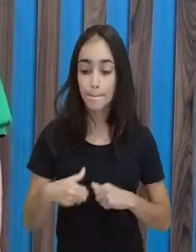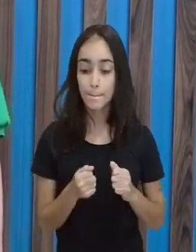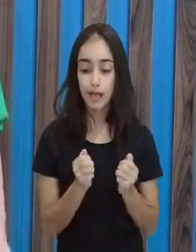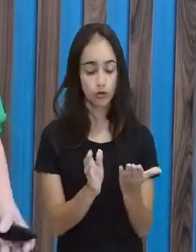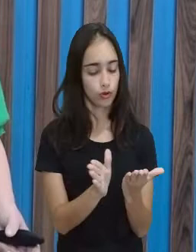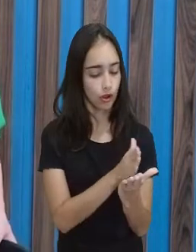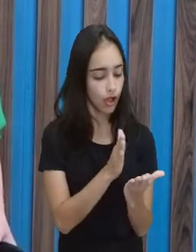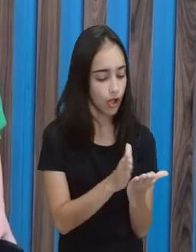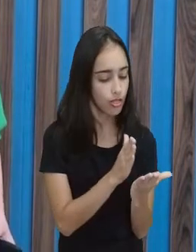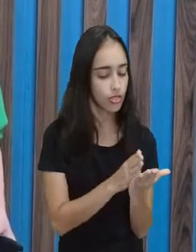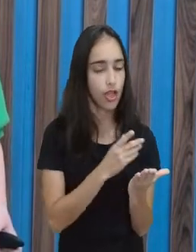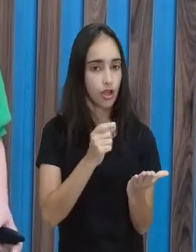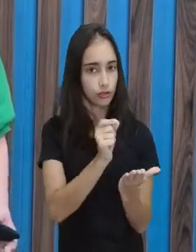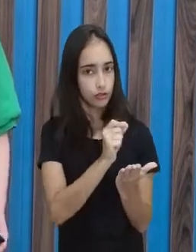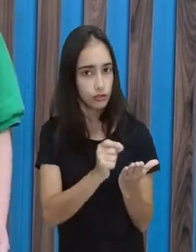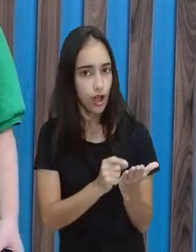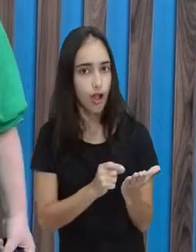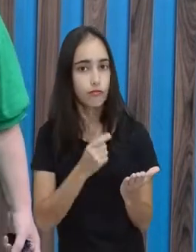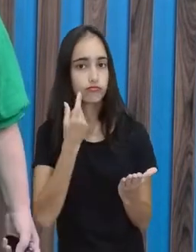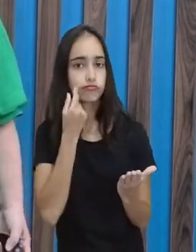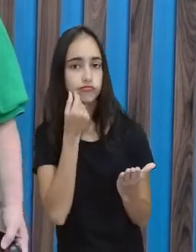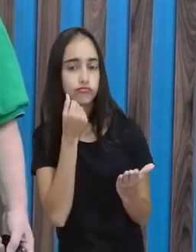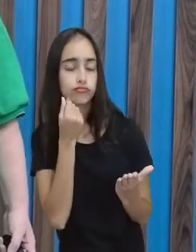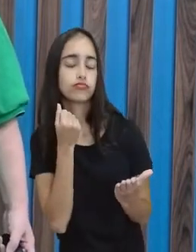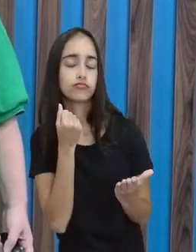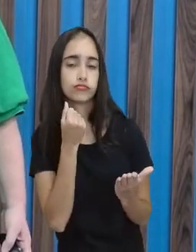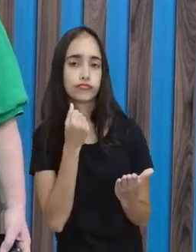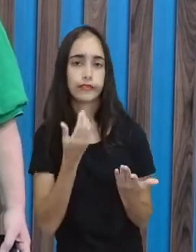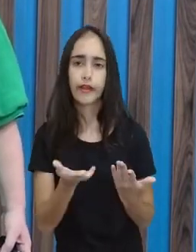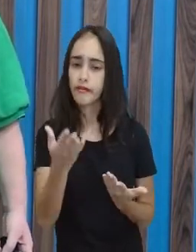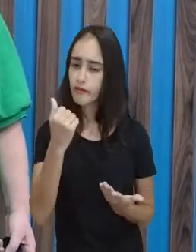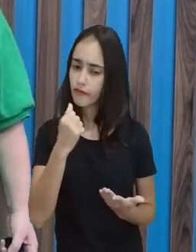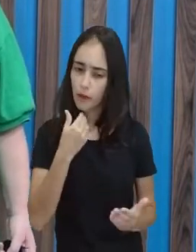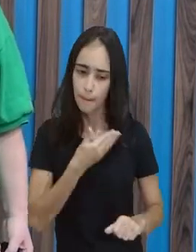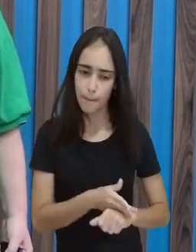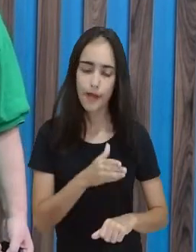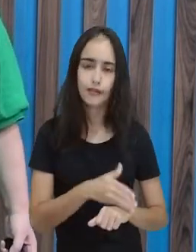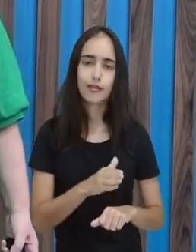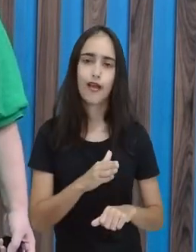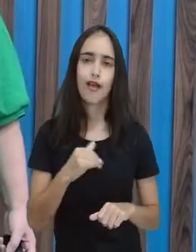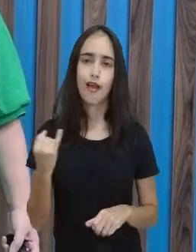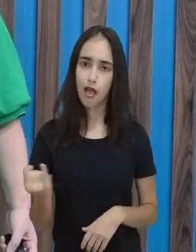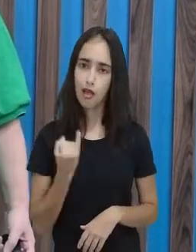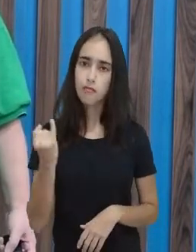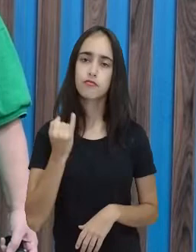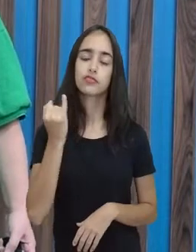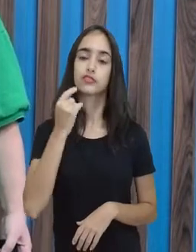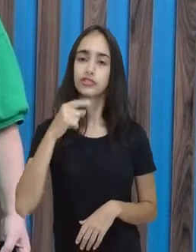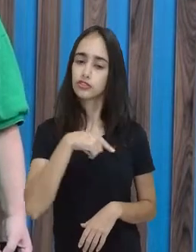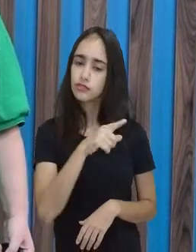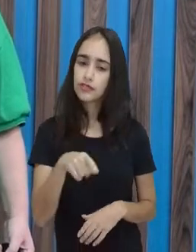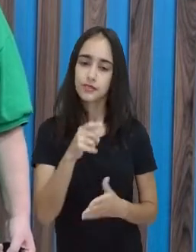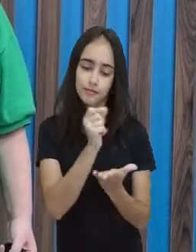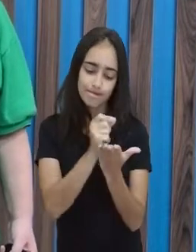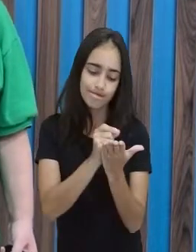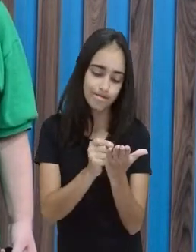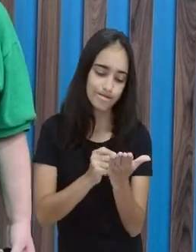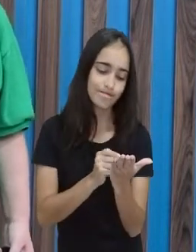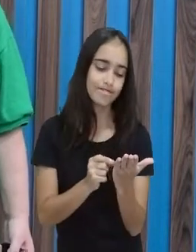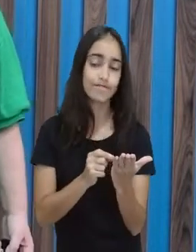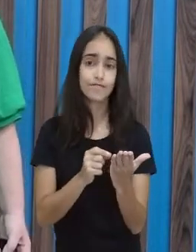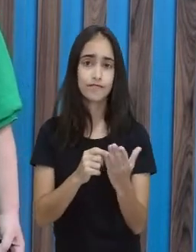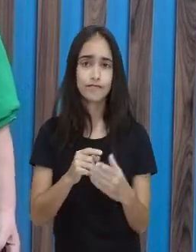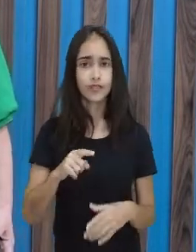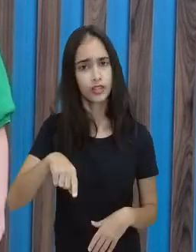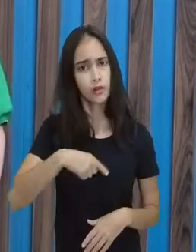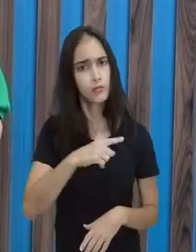e seu lápis e mãos à obra. Olha, não esquece, é muito importante essas anotações. Isso faz com que